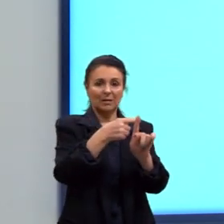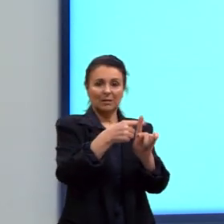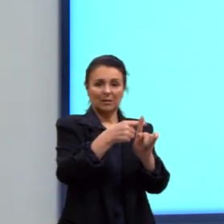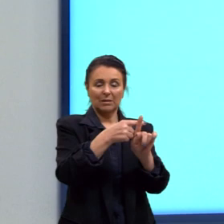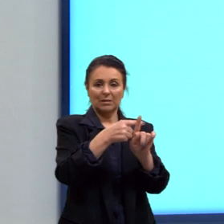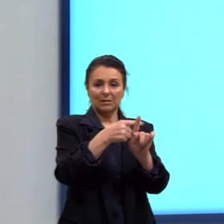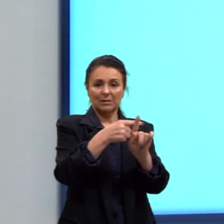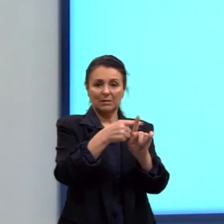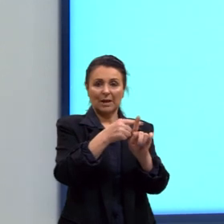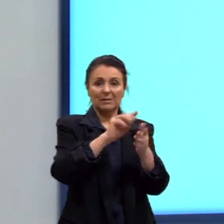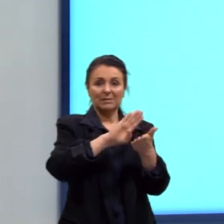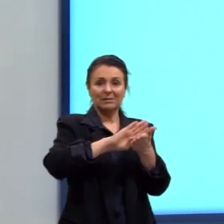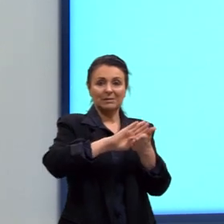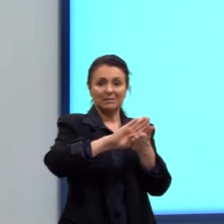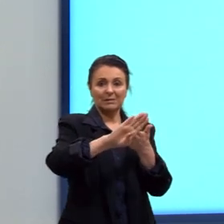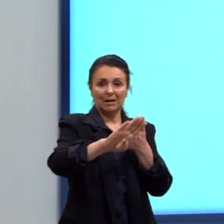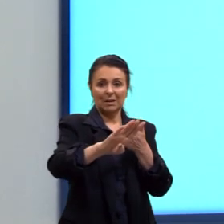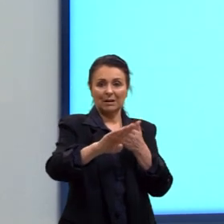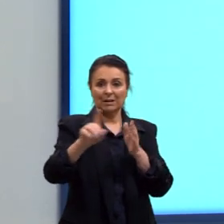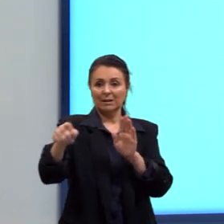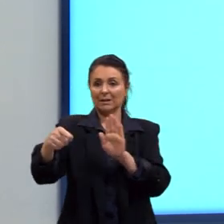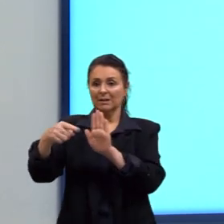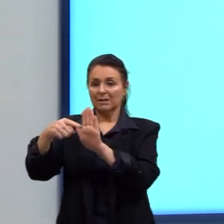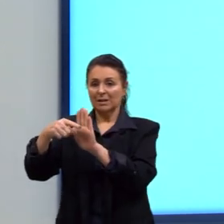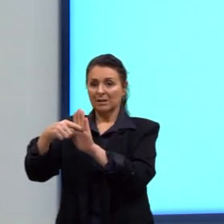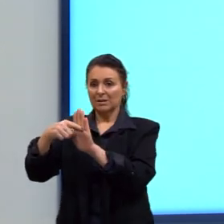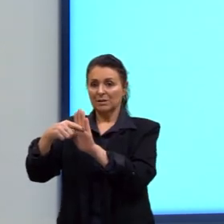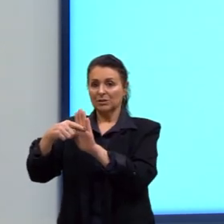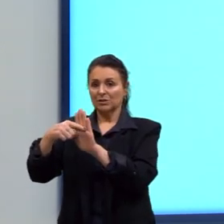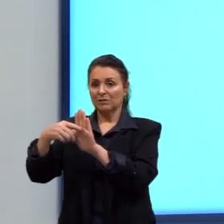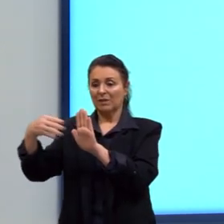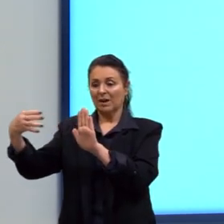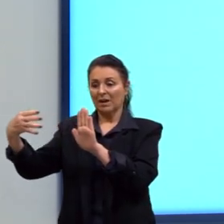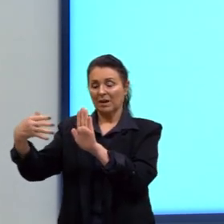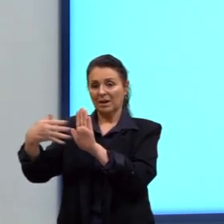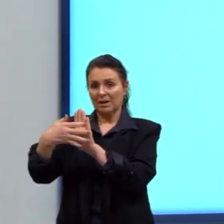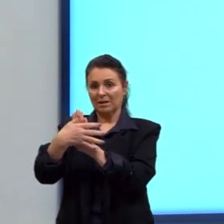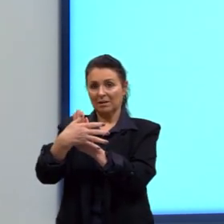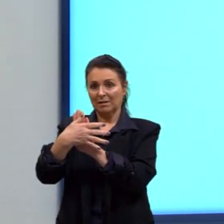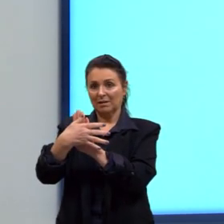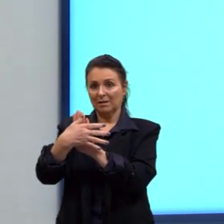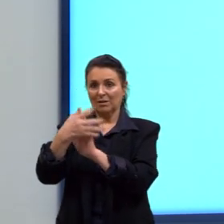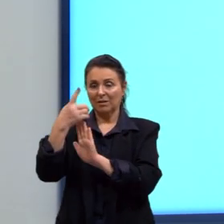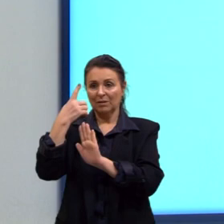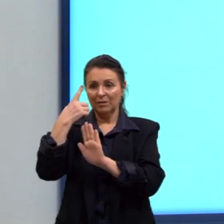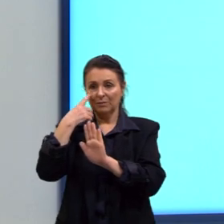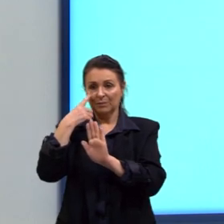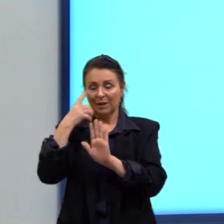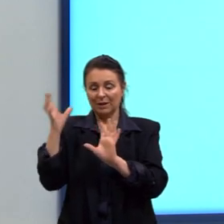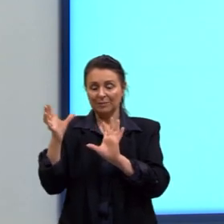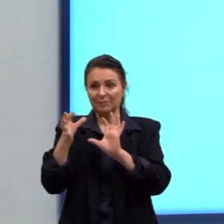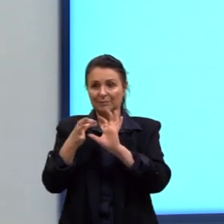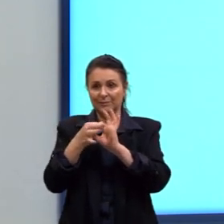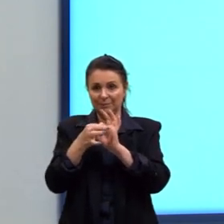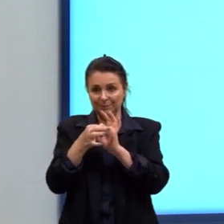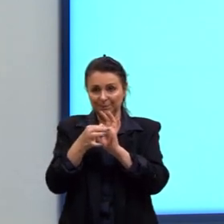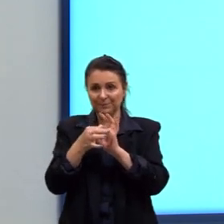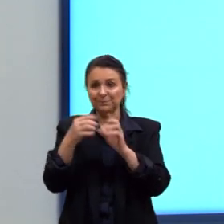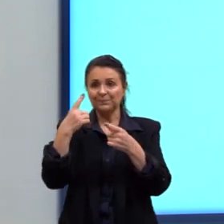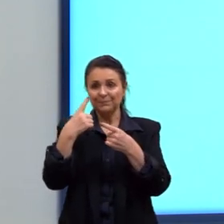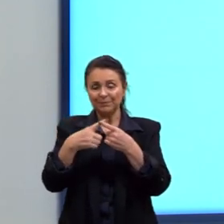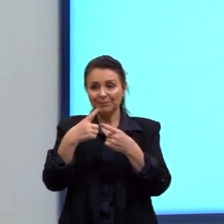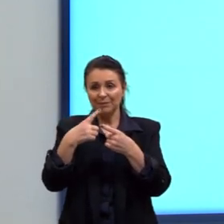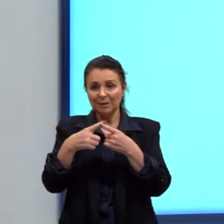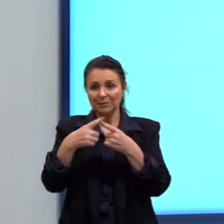negativa entra as linhas. Aqui fica mais fácil. O que acontece? Elas se unem. Por quê?